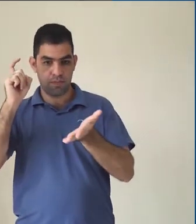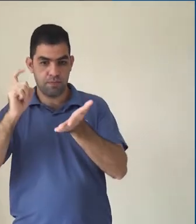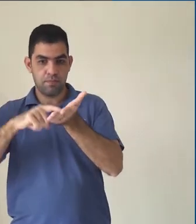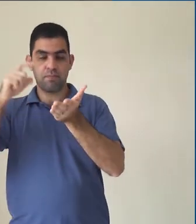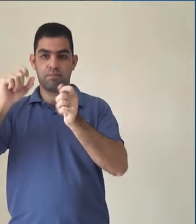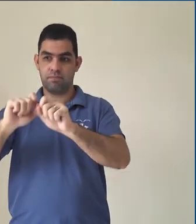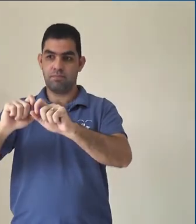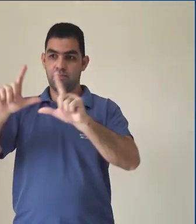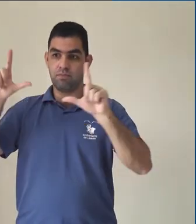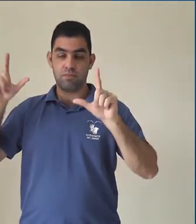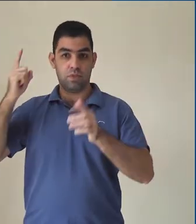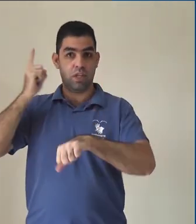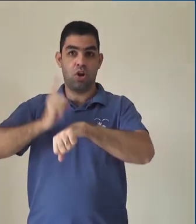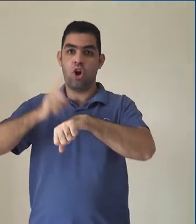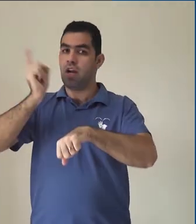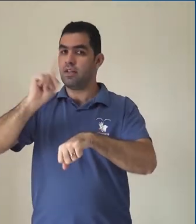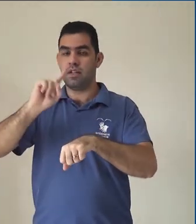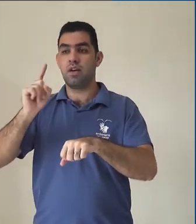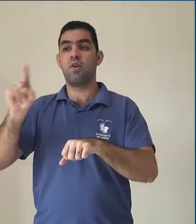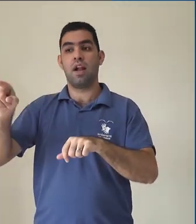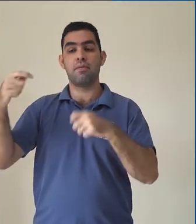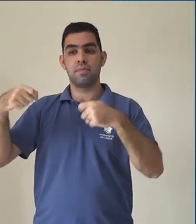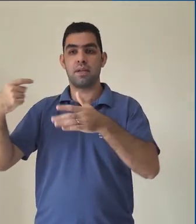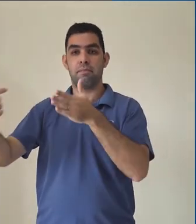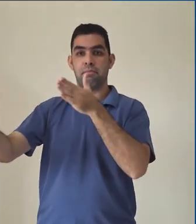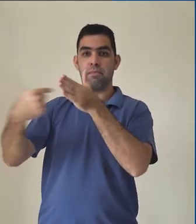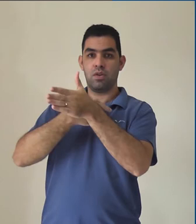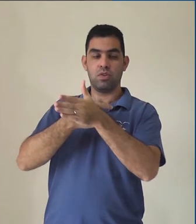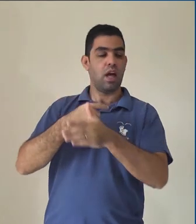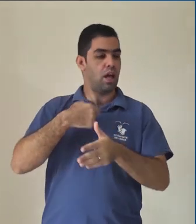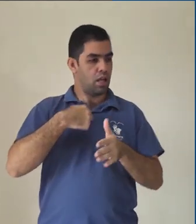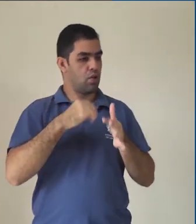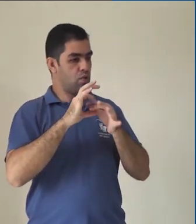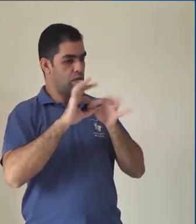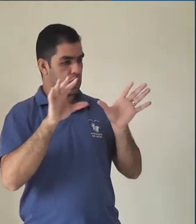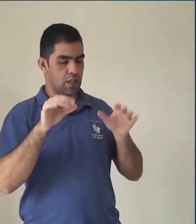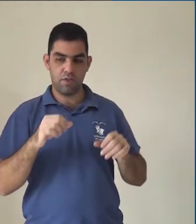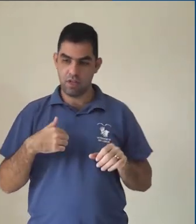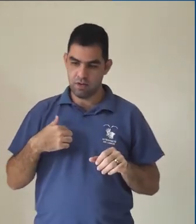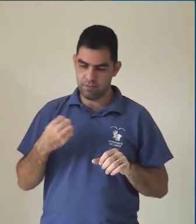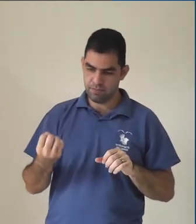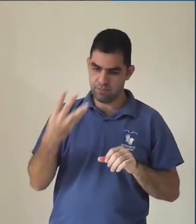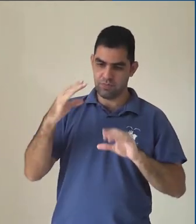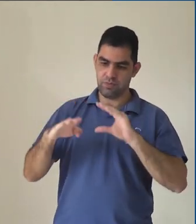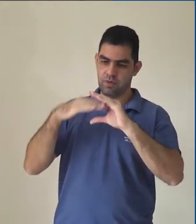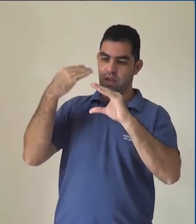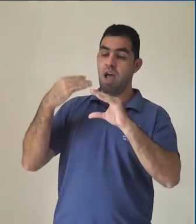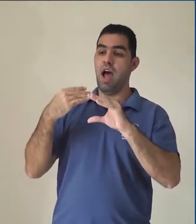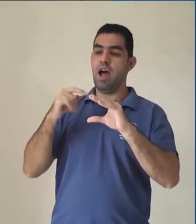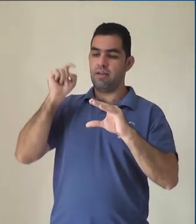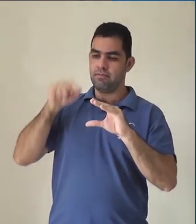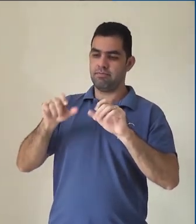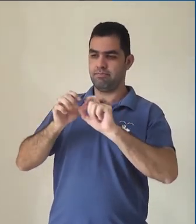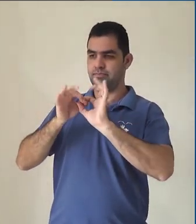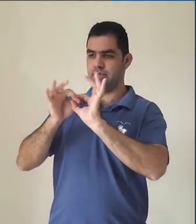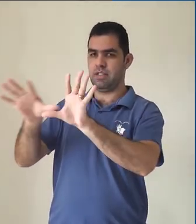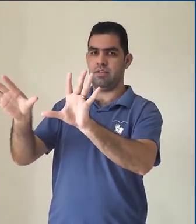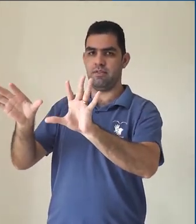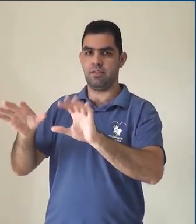te solicitar acesso para que possa ver o conteúdo. Você receberá uma notificação por e-mail para permitir este acesso.